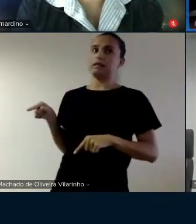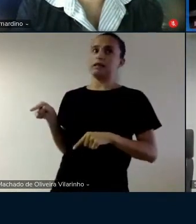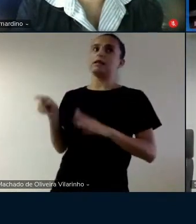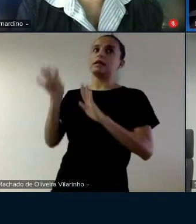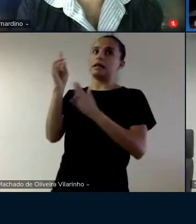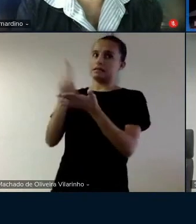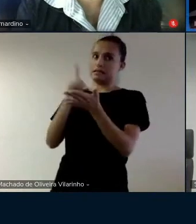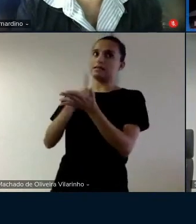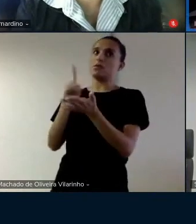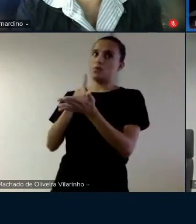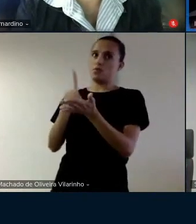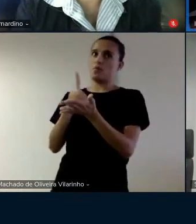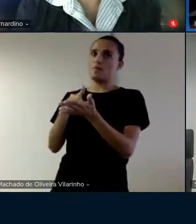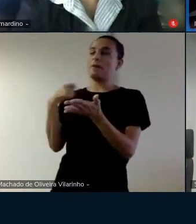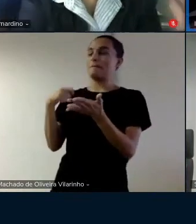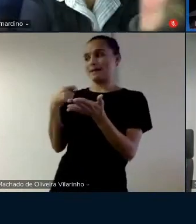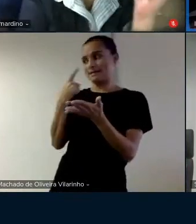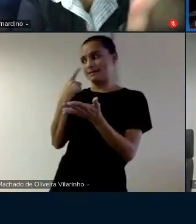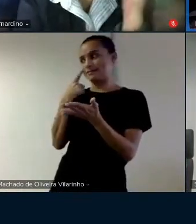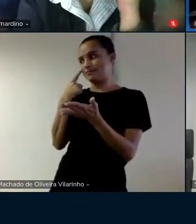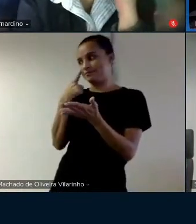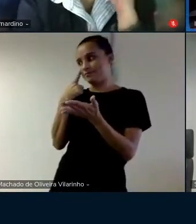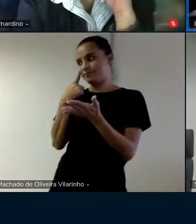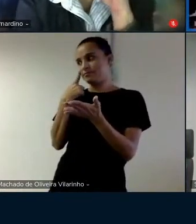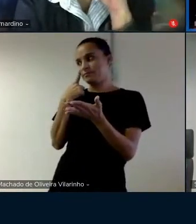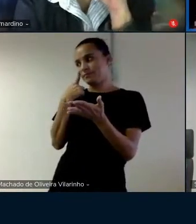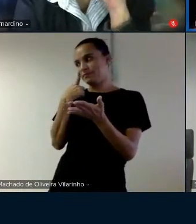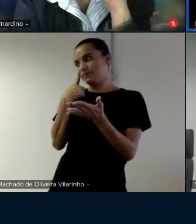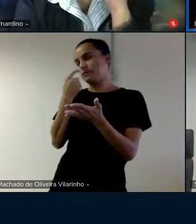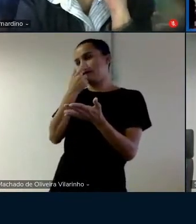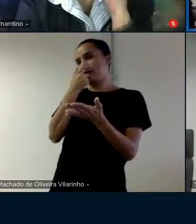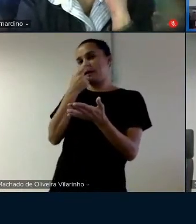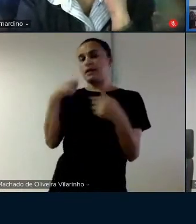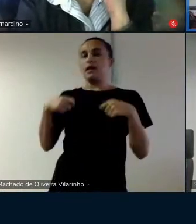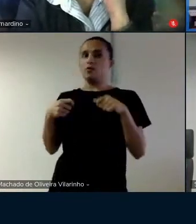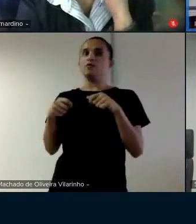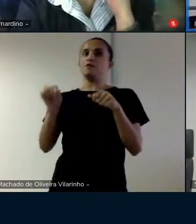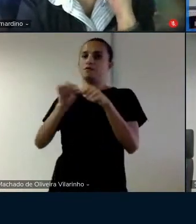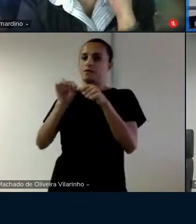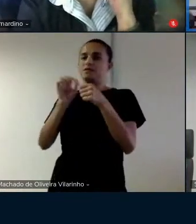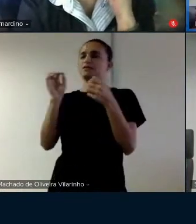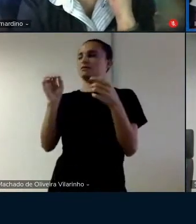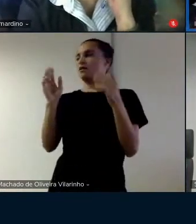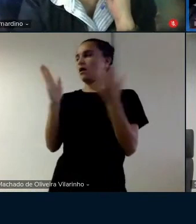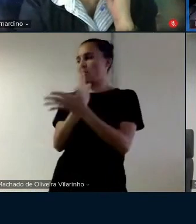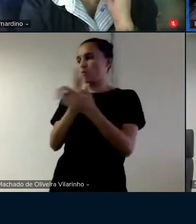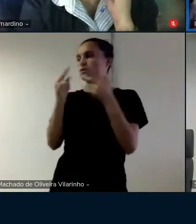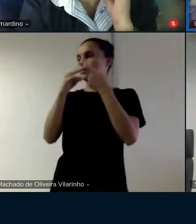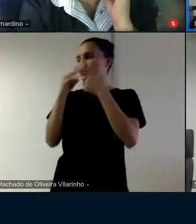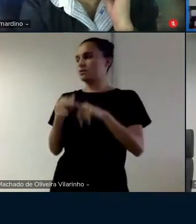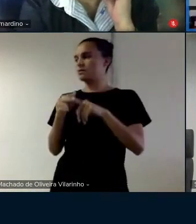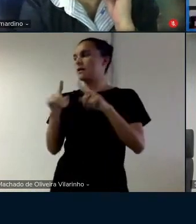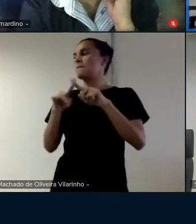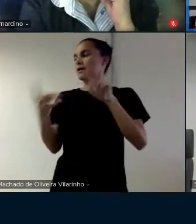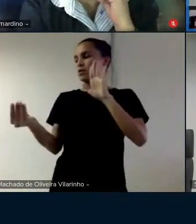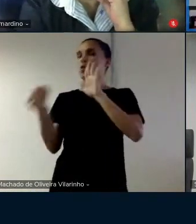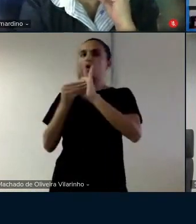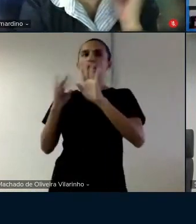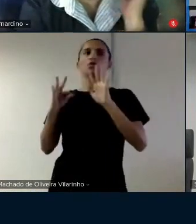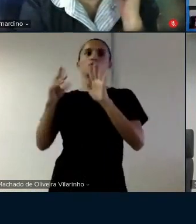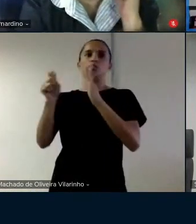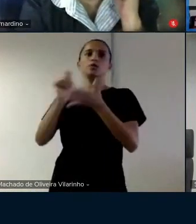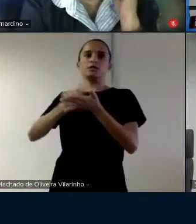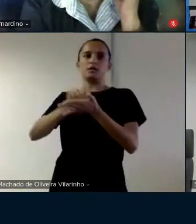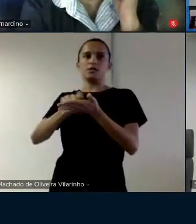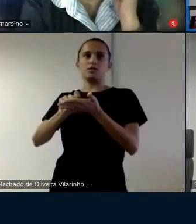divisão do que eram os lives na mesma sequência de lá eu não falei muita coisa mas eu coloquei aqui